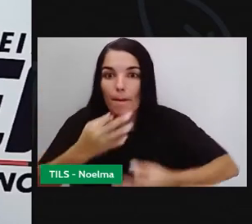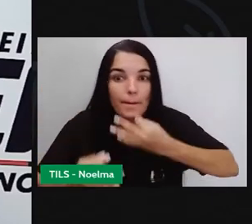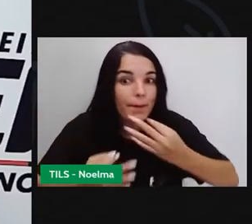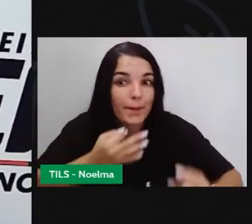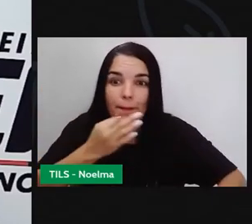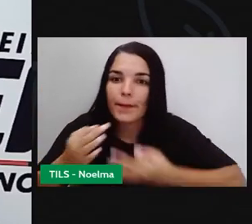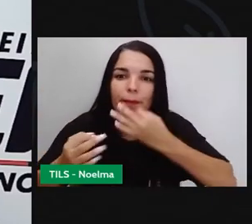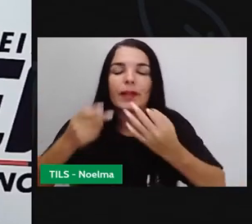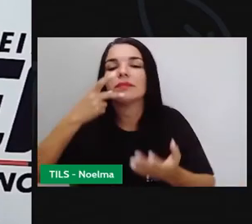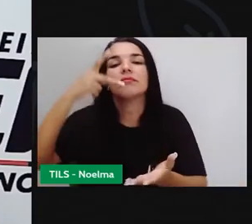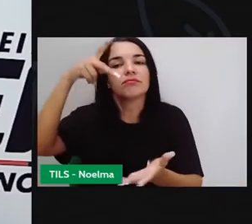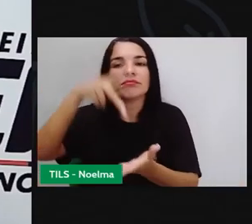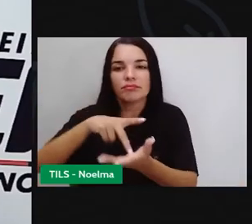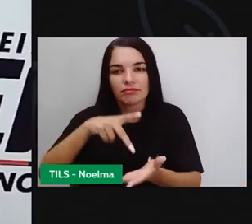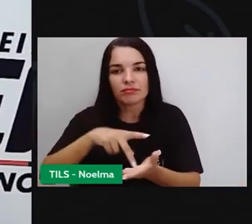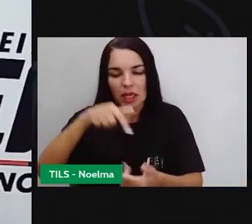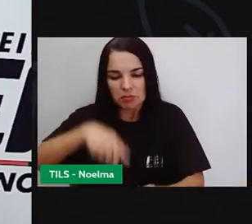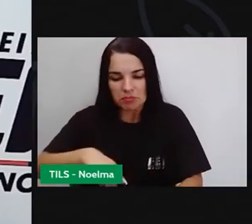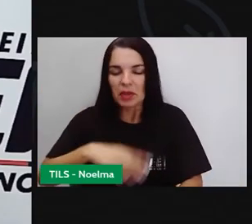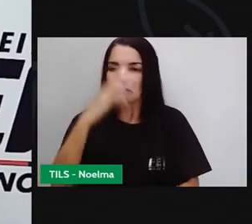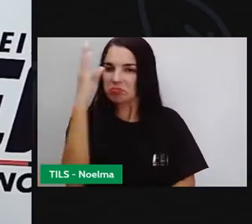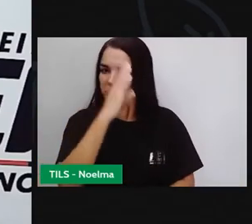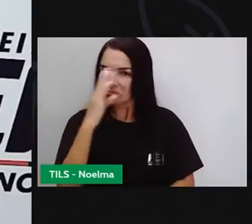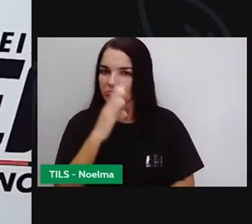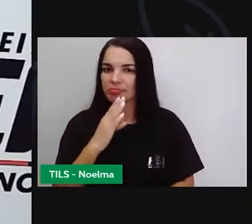respeito ao nosso país.